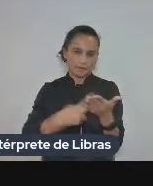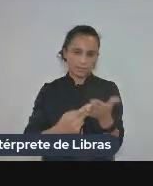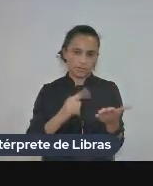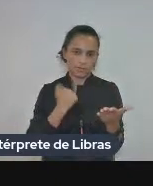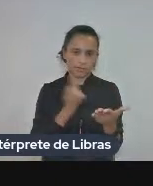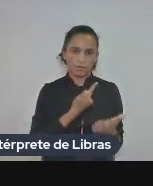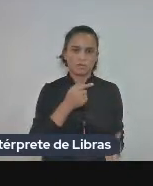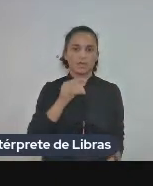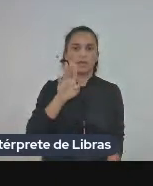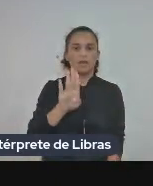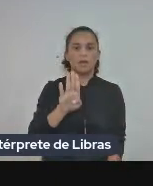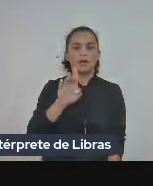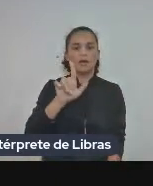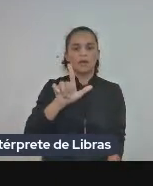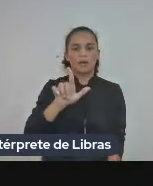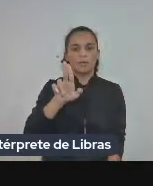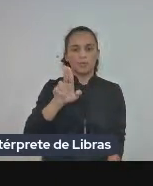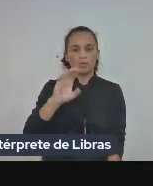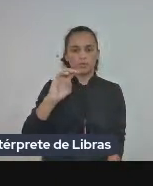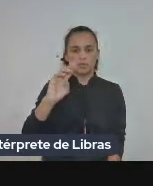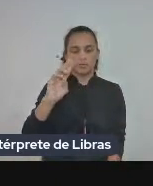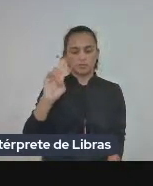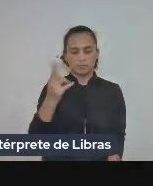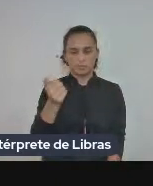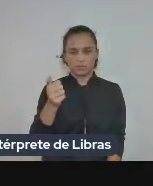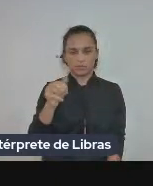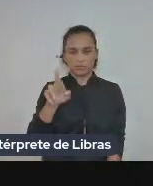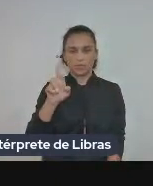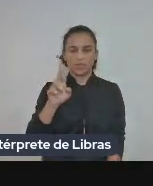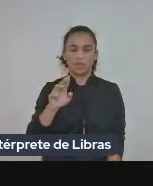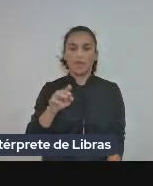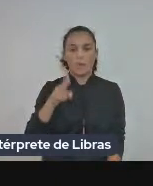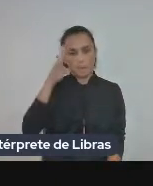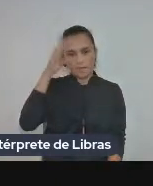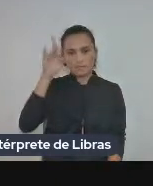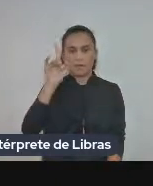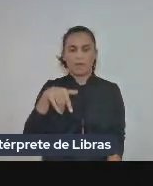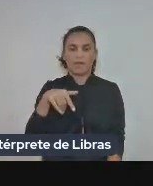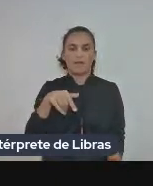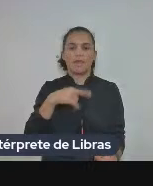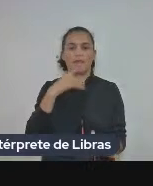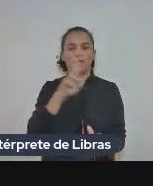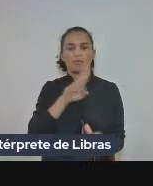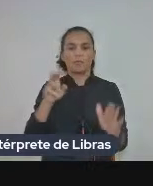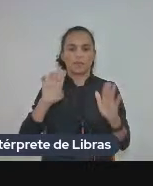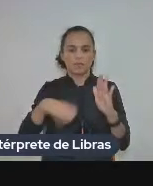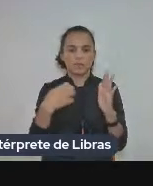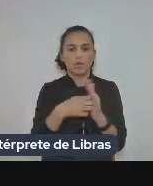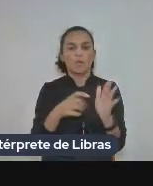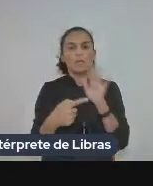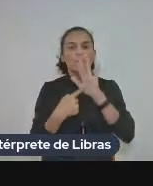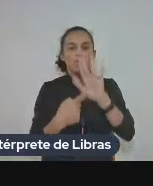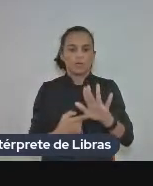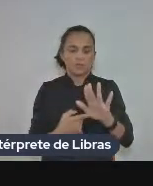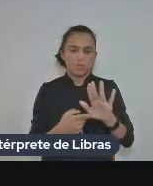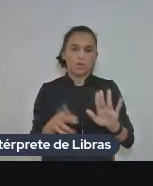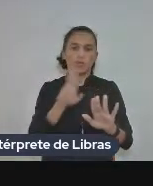a menção da editora aparece em destaque em todas as capas aparece o nome do autor Freud